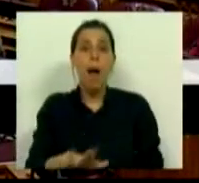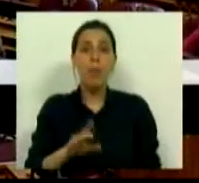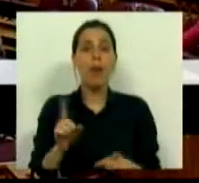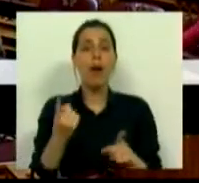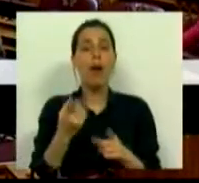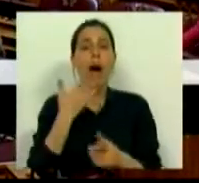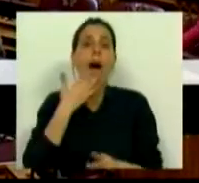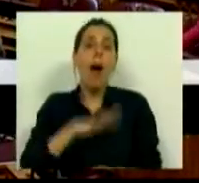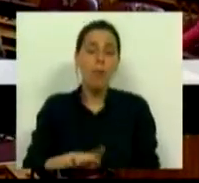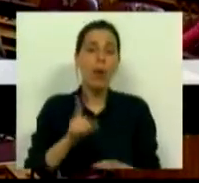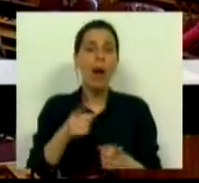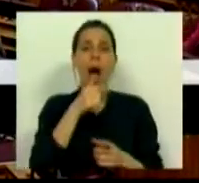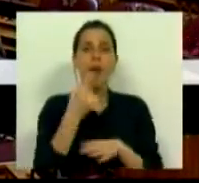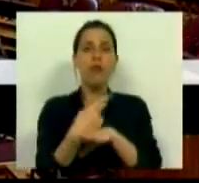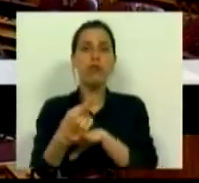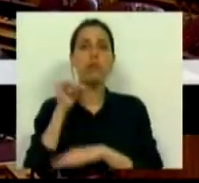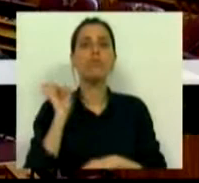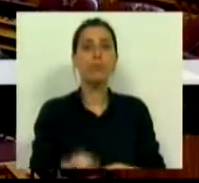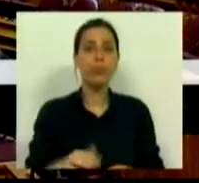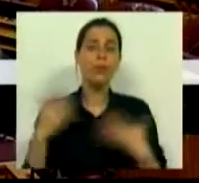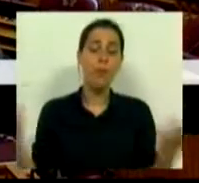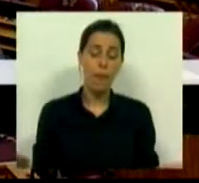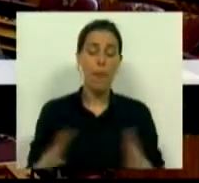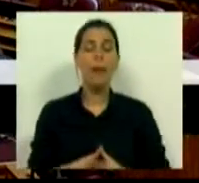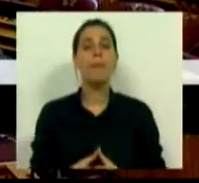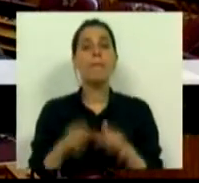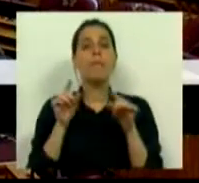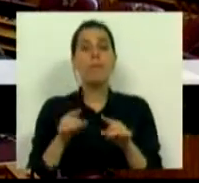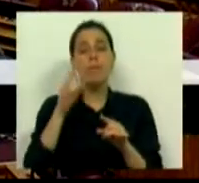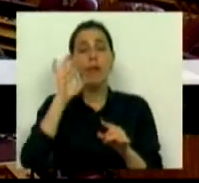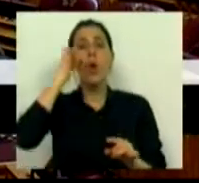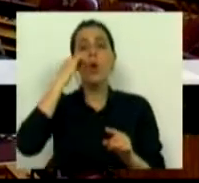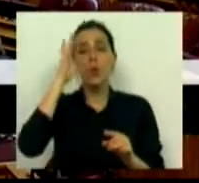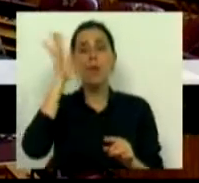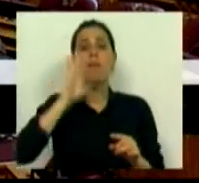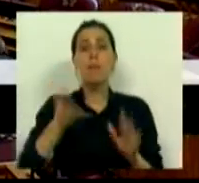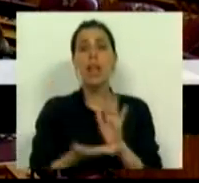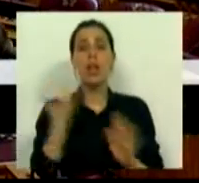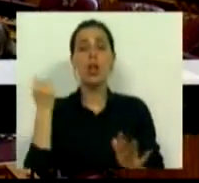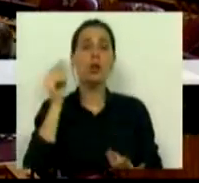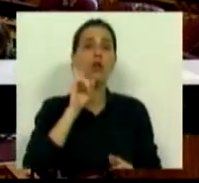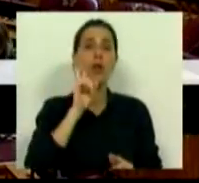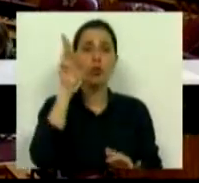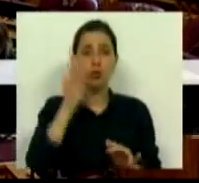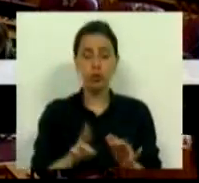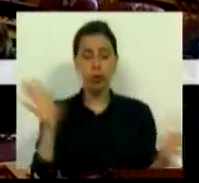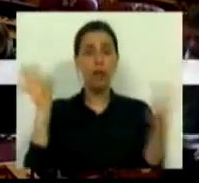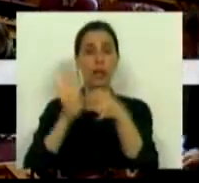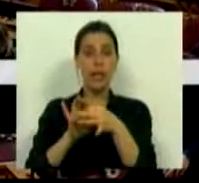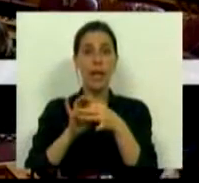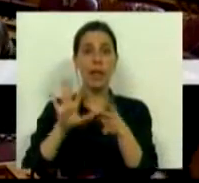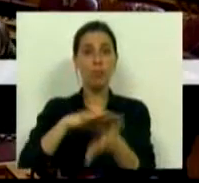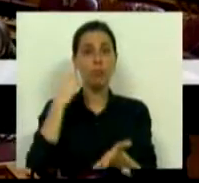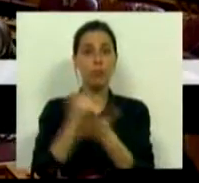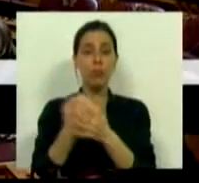o regadio. E tirou daí uma consequência, é que retirou as verbas alocadas à